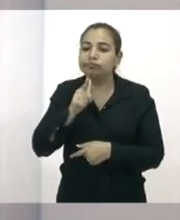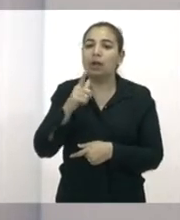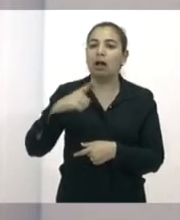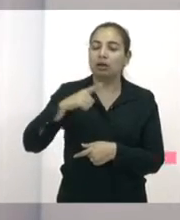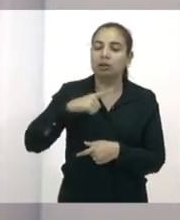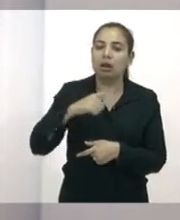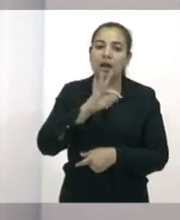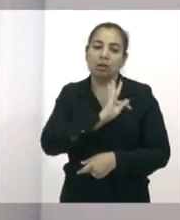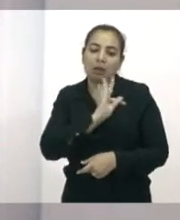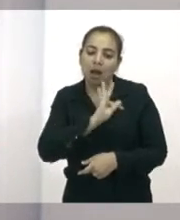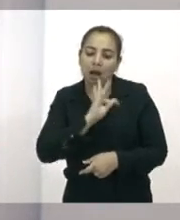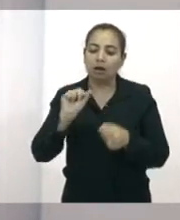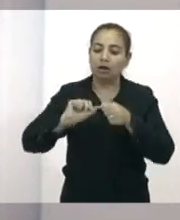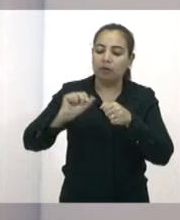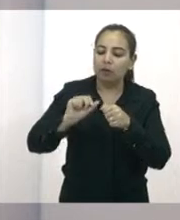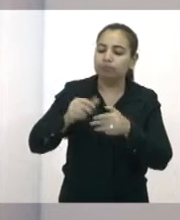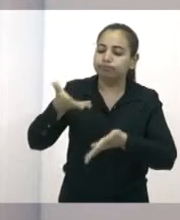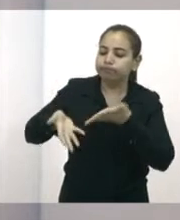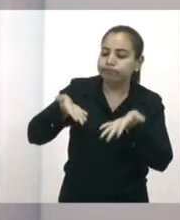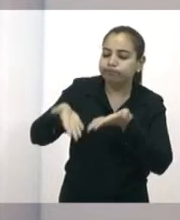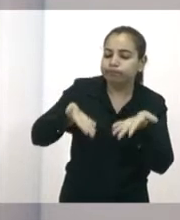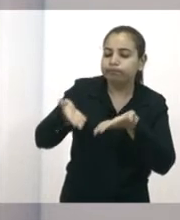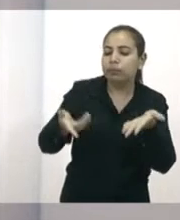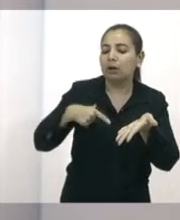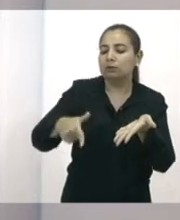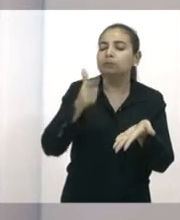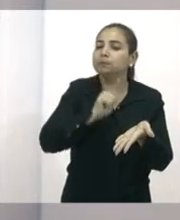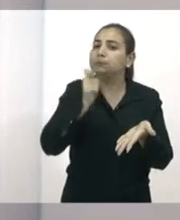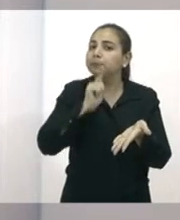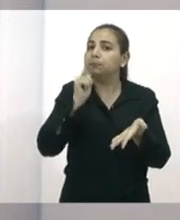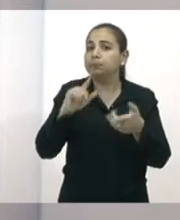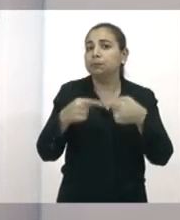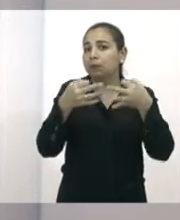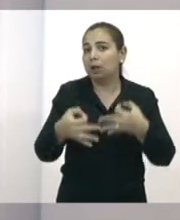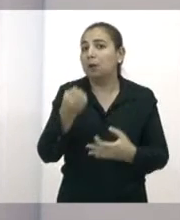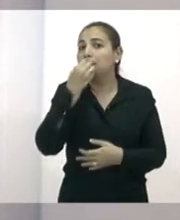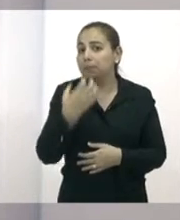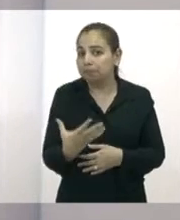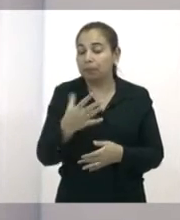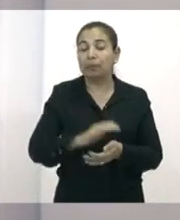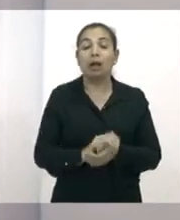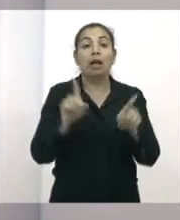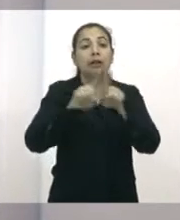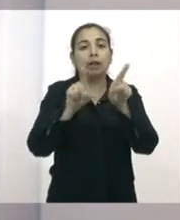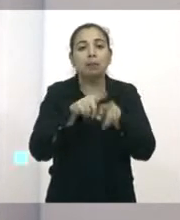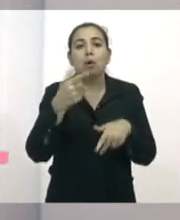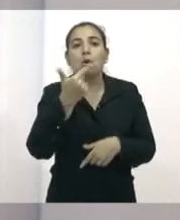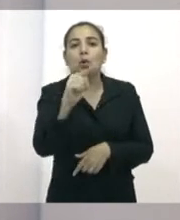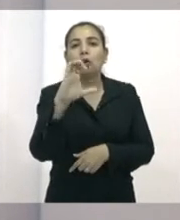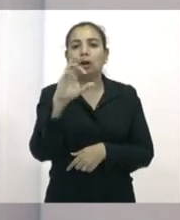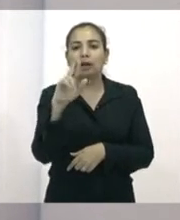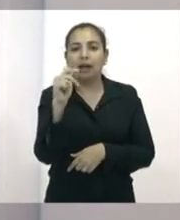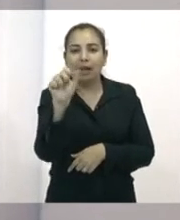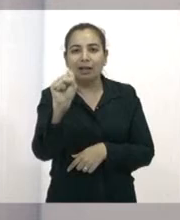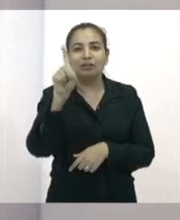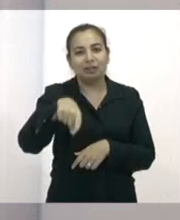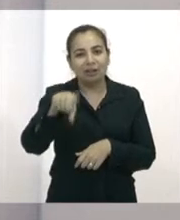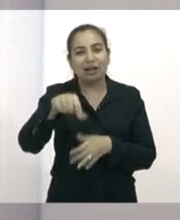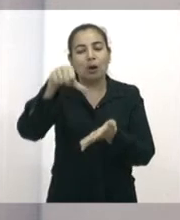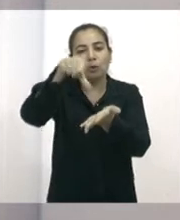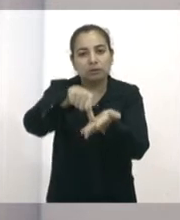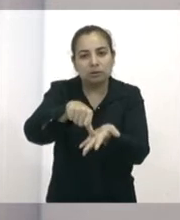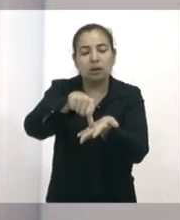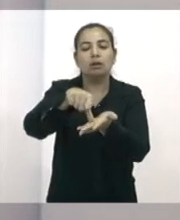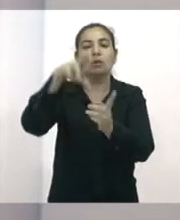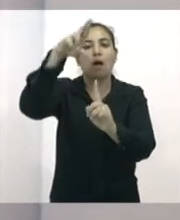com relação aos CRAs, que são os Centros de Referência da Assistência Social. Também identificam